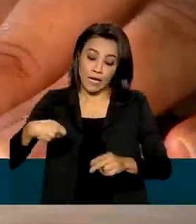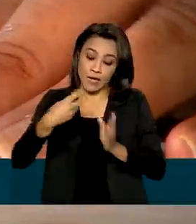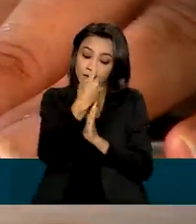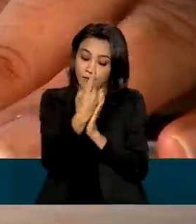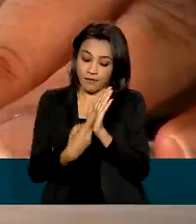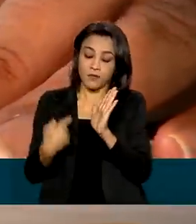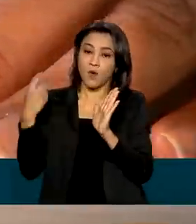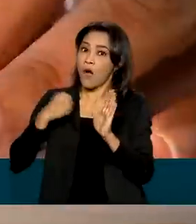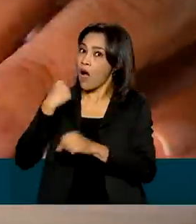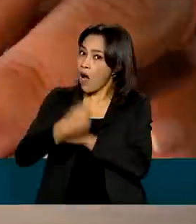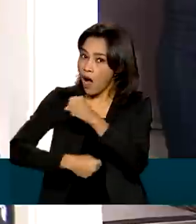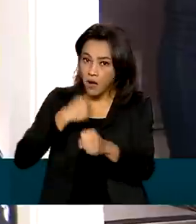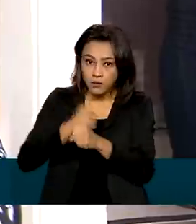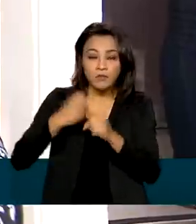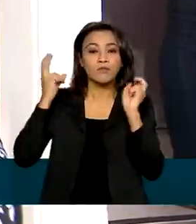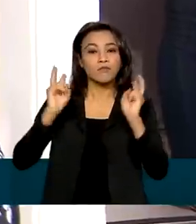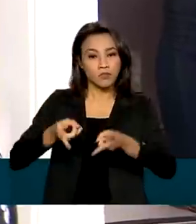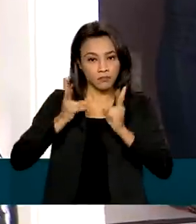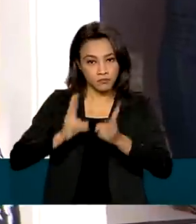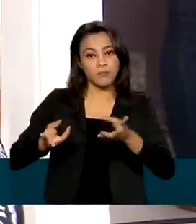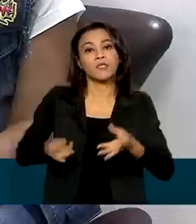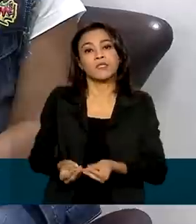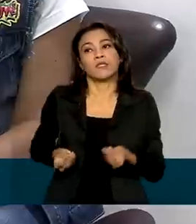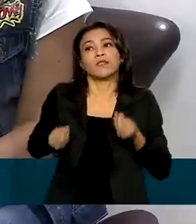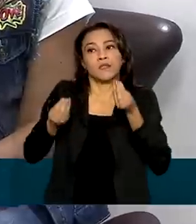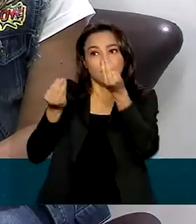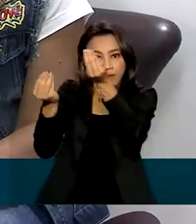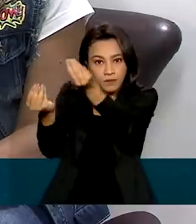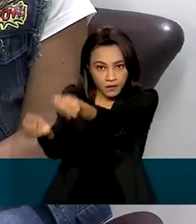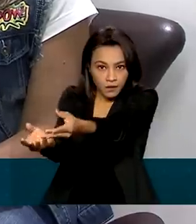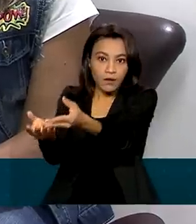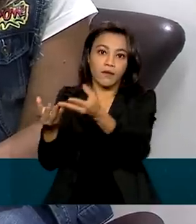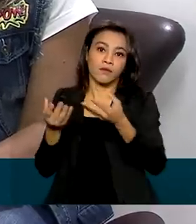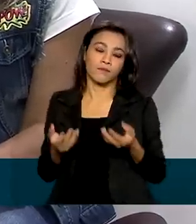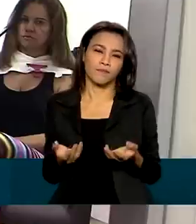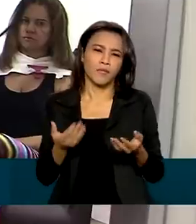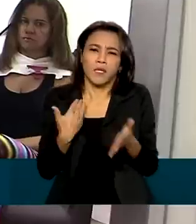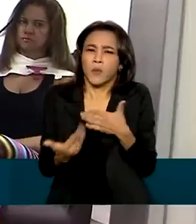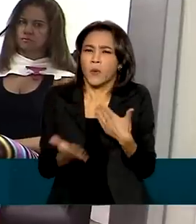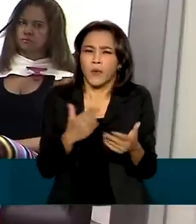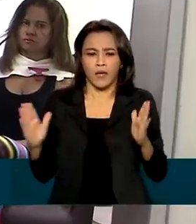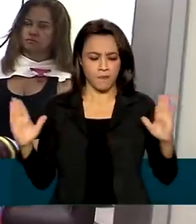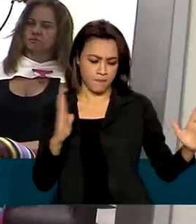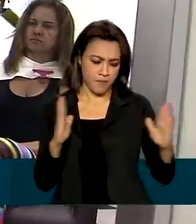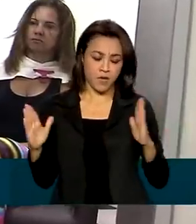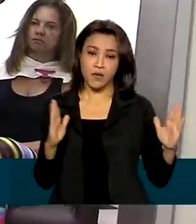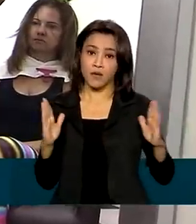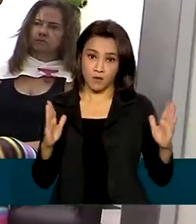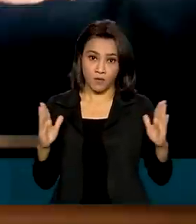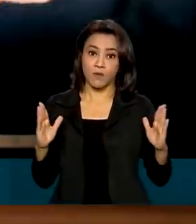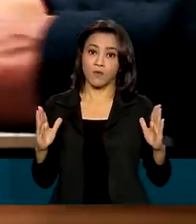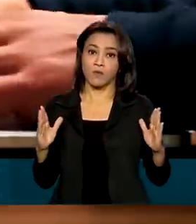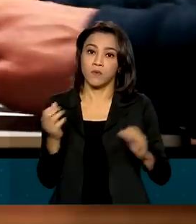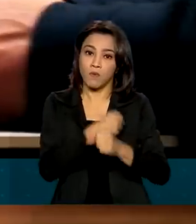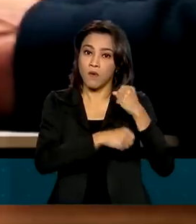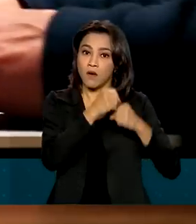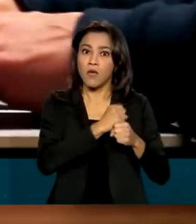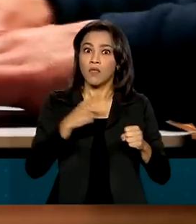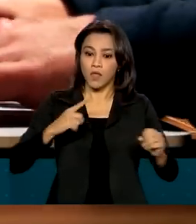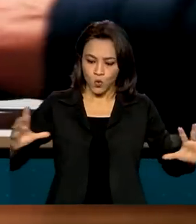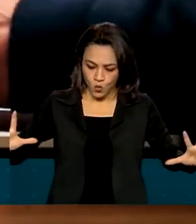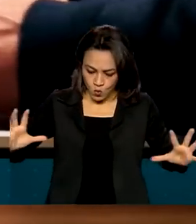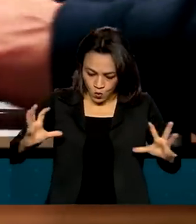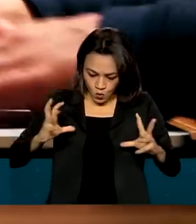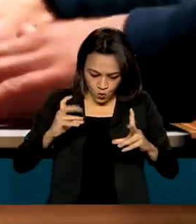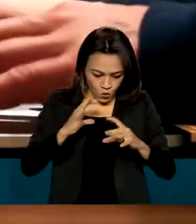todos os anos pelos microempreendedores individuais ativos, em qualquer período do ano anterior. Ela contém o valor total